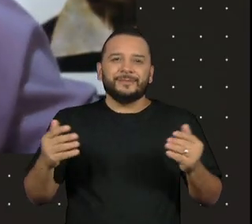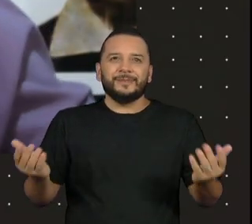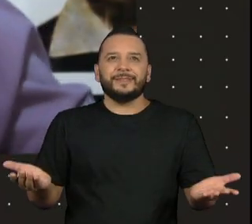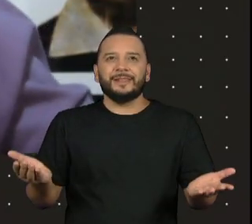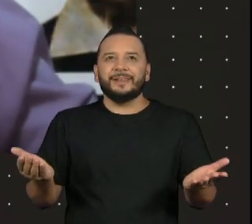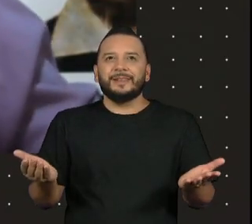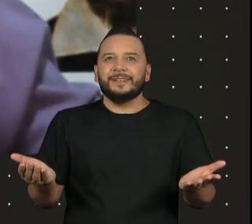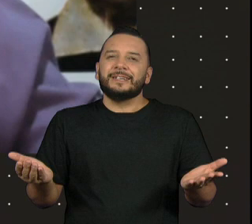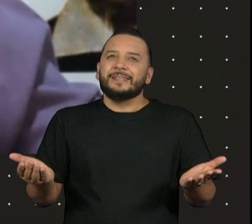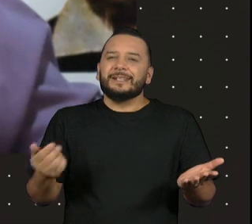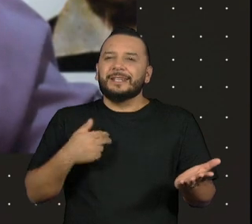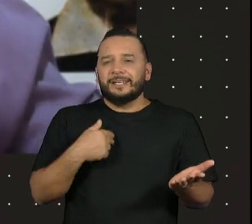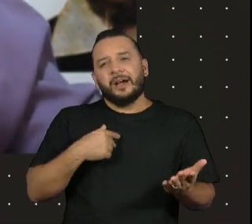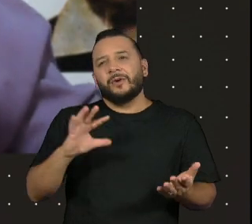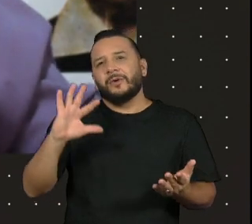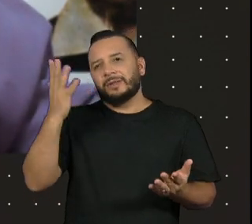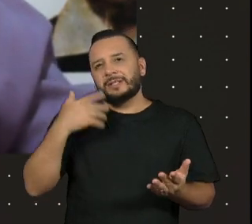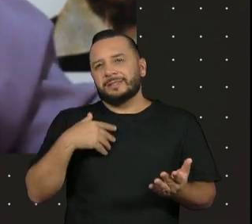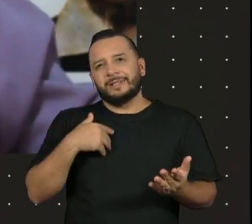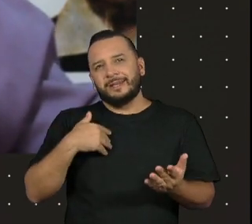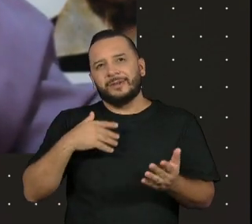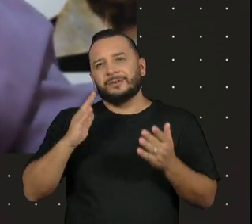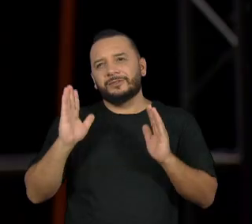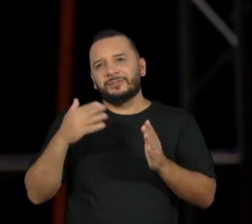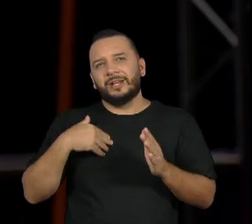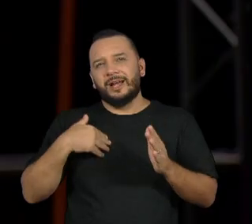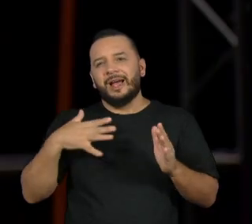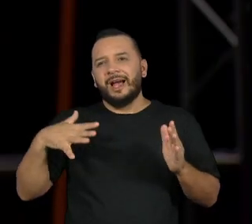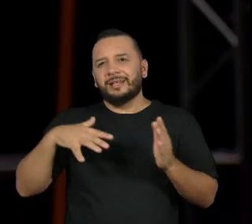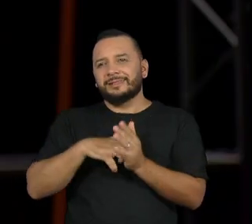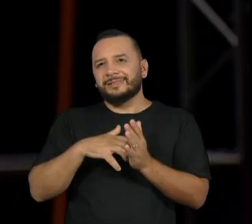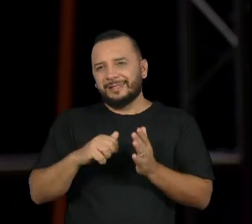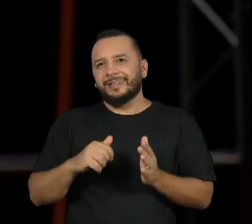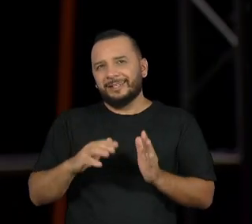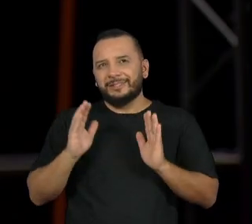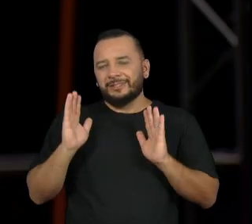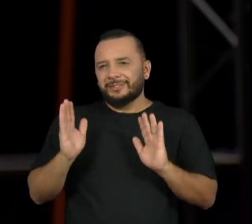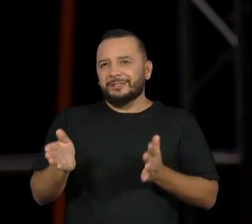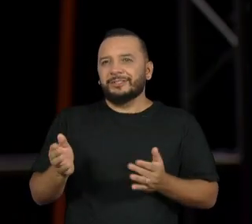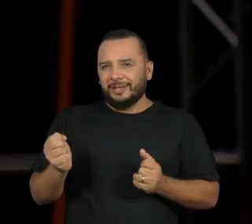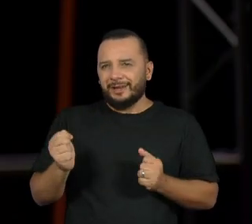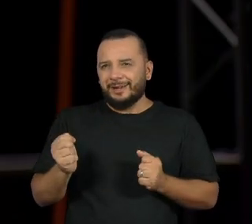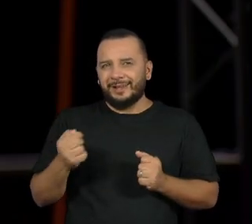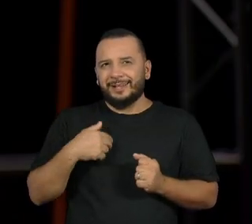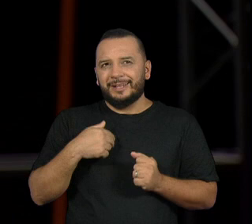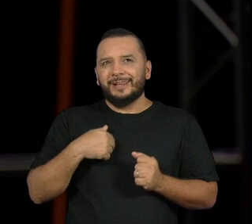Ele sofriu um acidente, acho que, no décimo capítulo. Ahu!